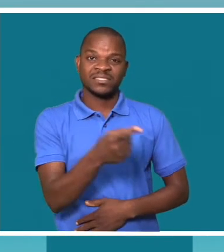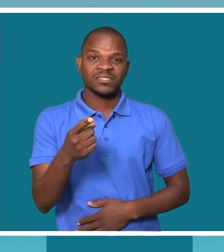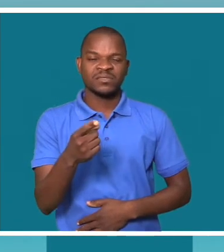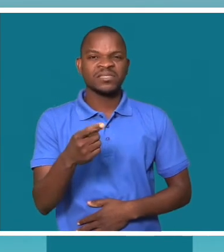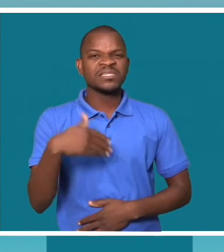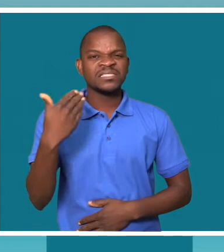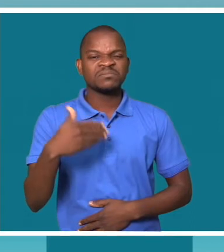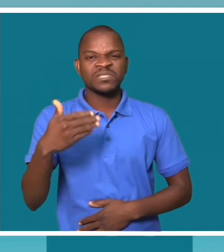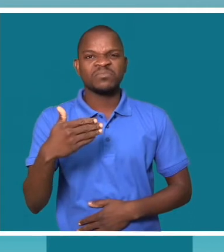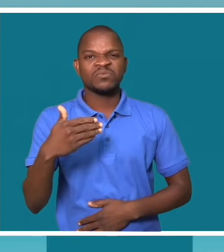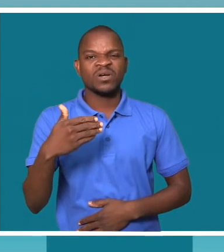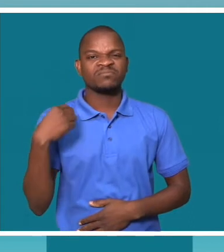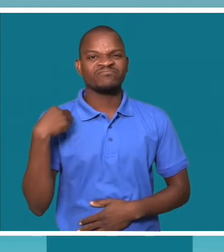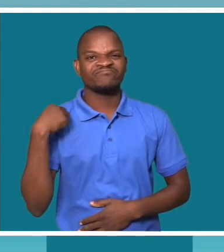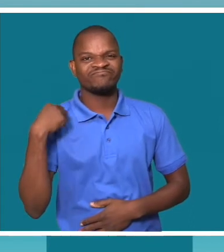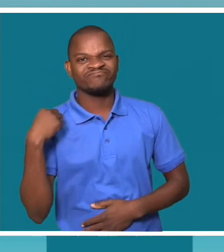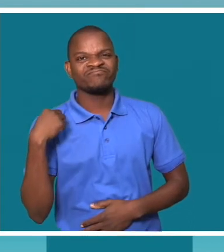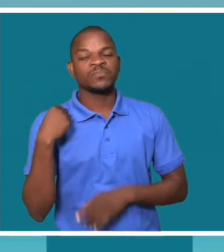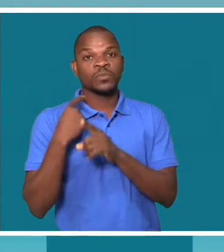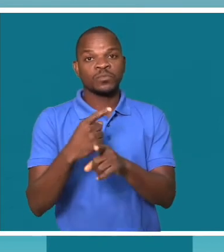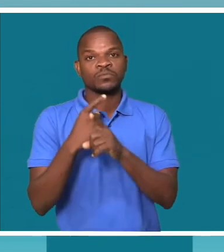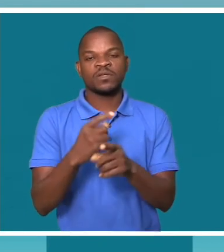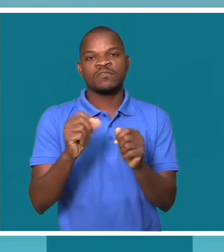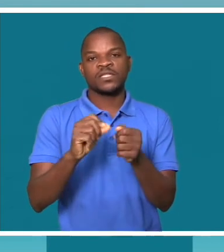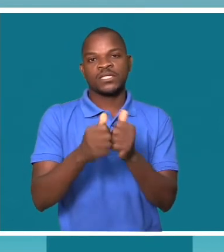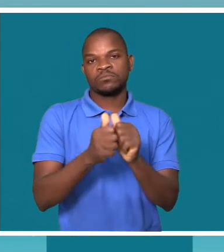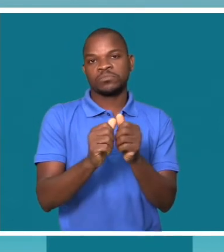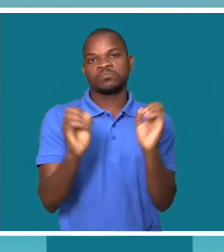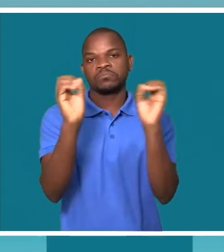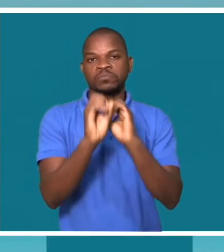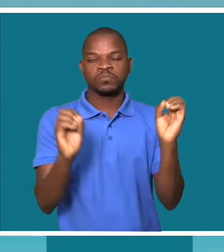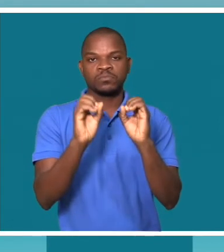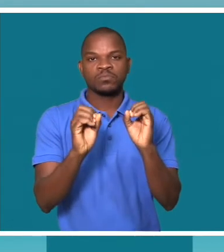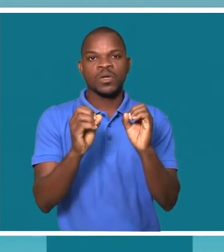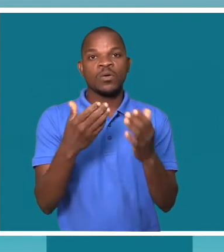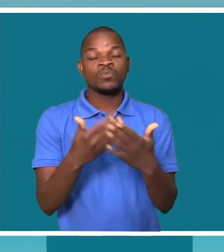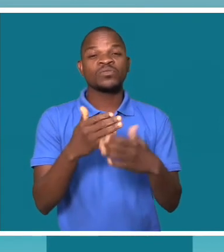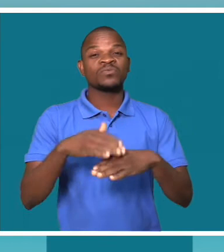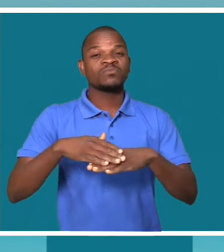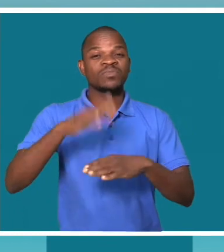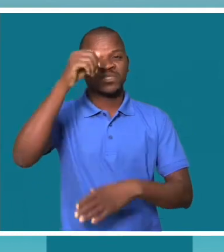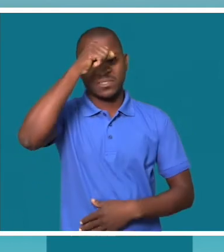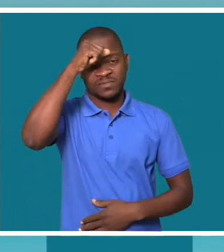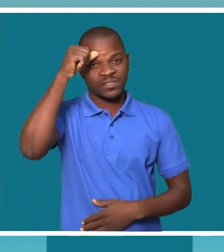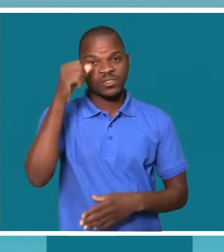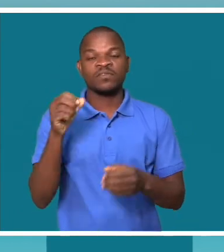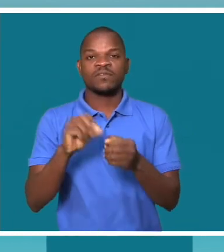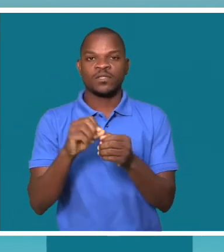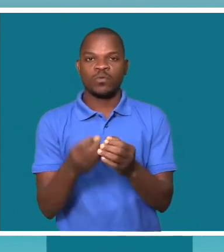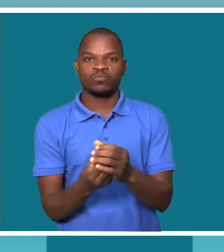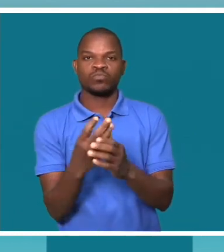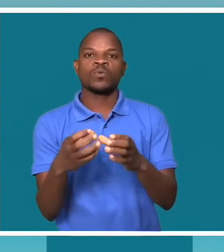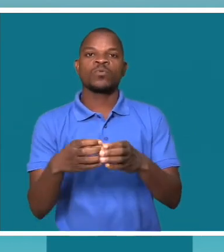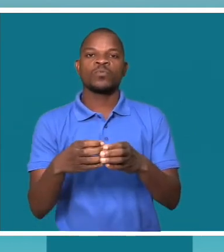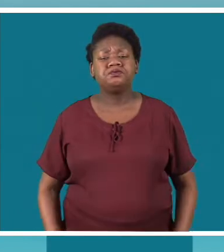às vezes não estão acostumadas a serem convidadas para fazer atividade física e desporto. Então, o mais complicado do grupo